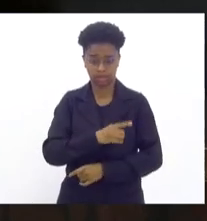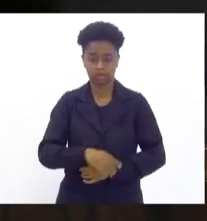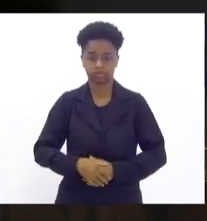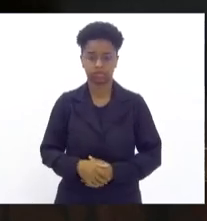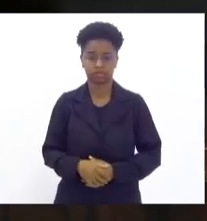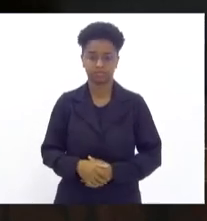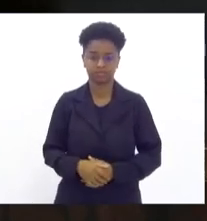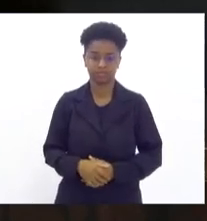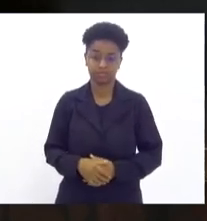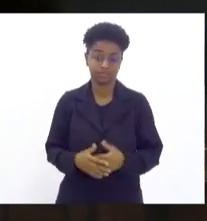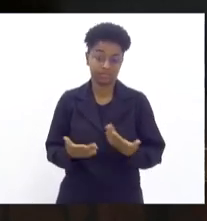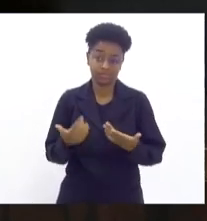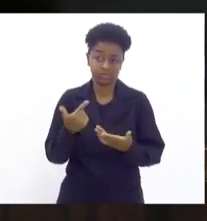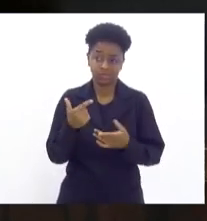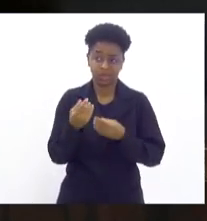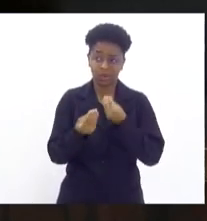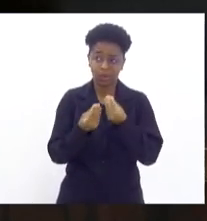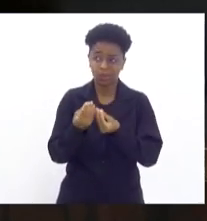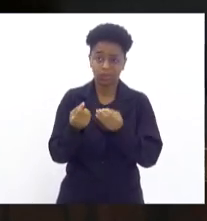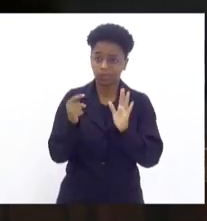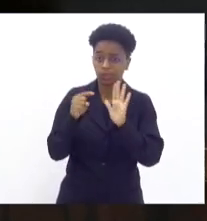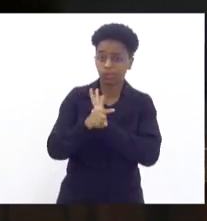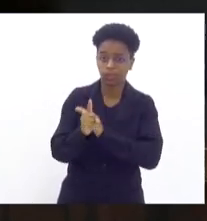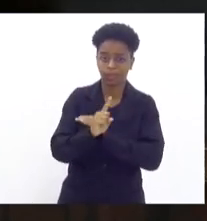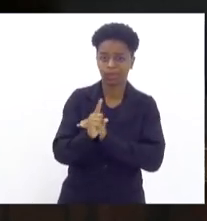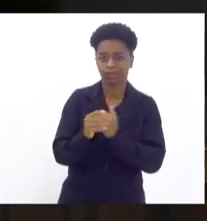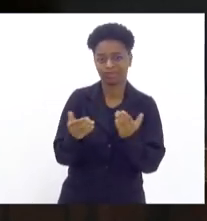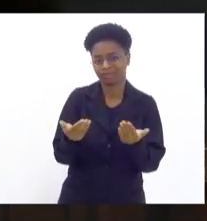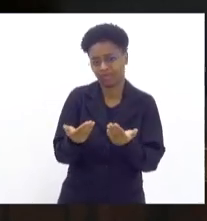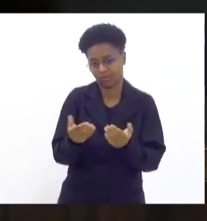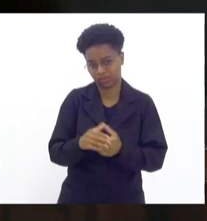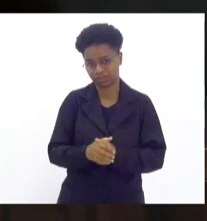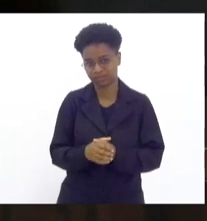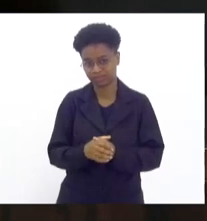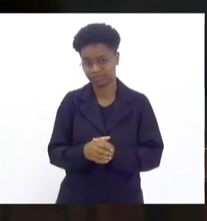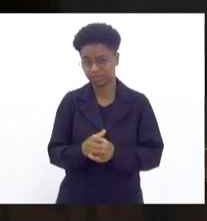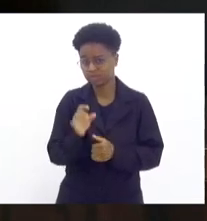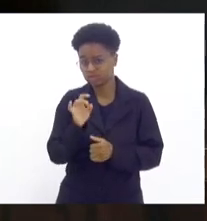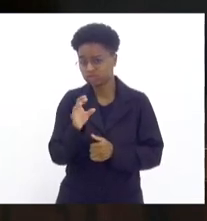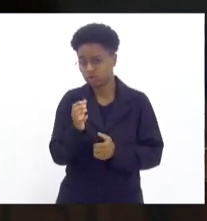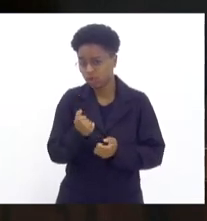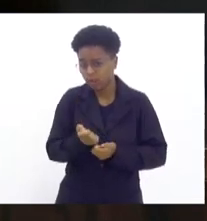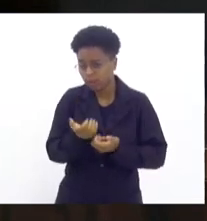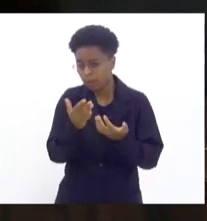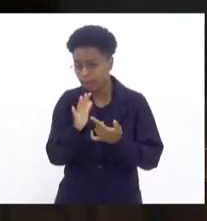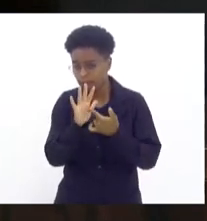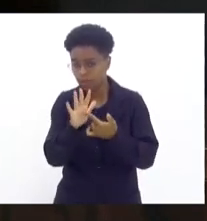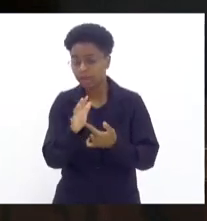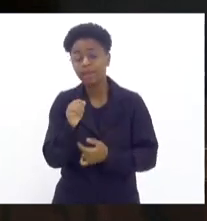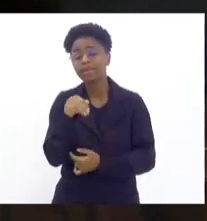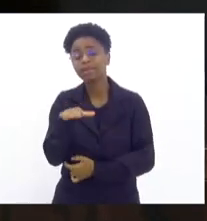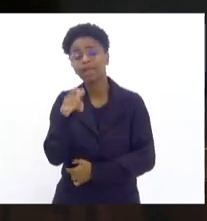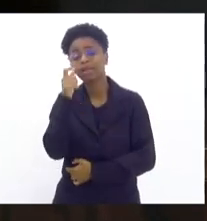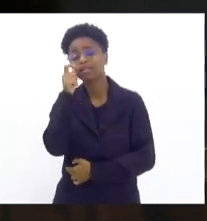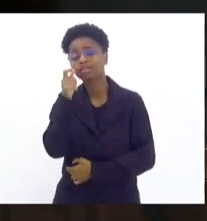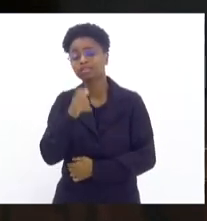não tem como não fazer uma pergunta já agora, só com um pequeno spoiler. A quem interessa?